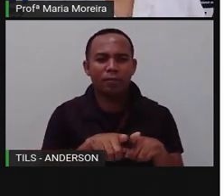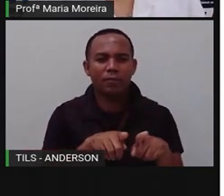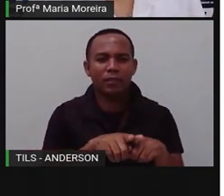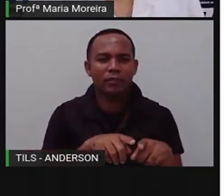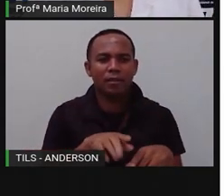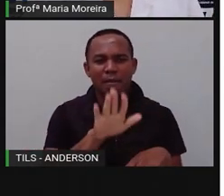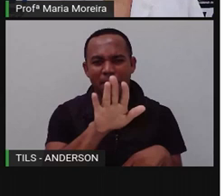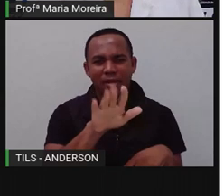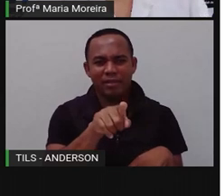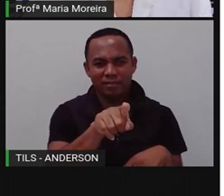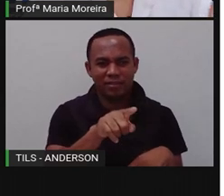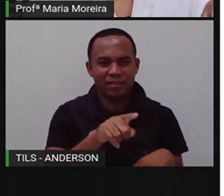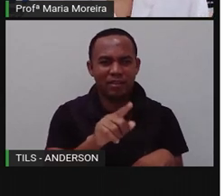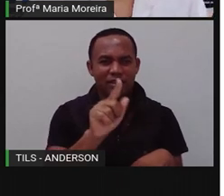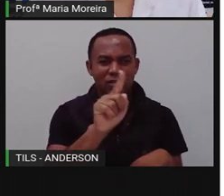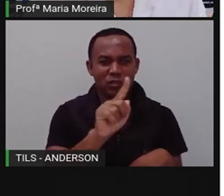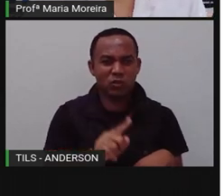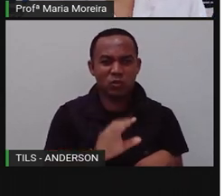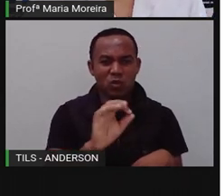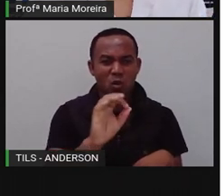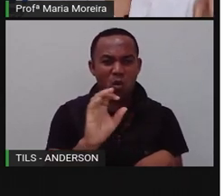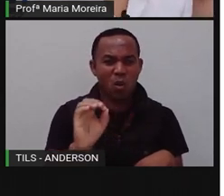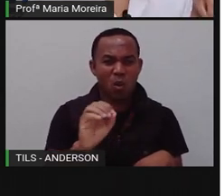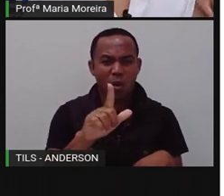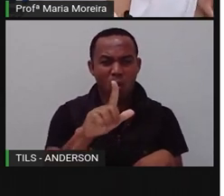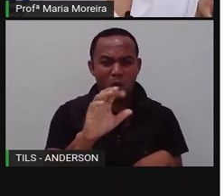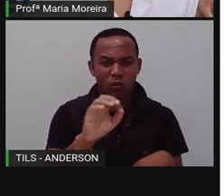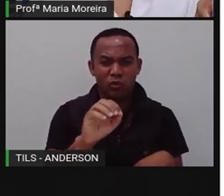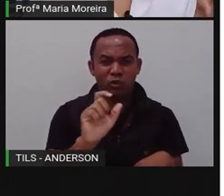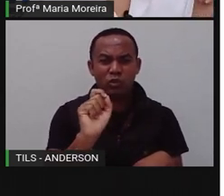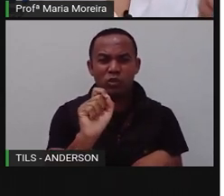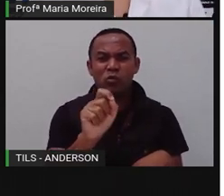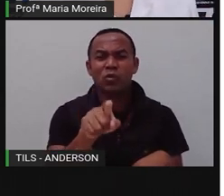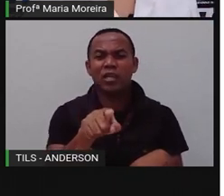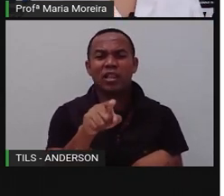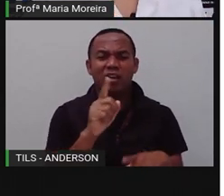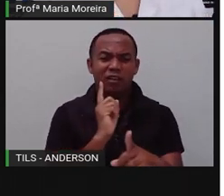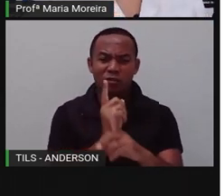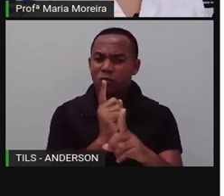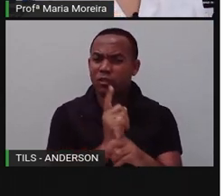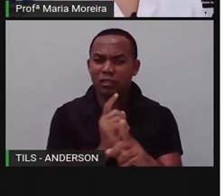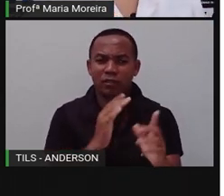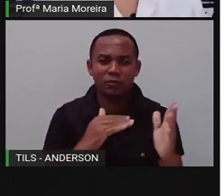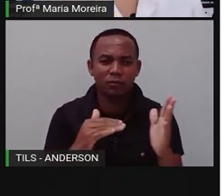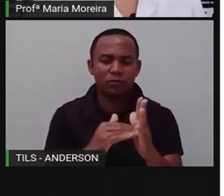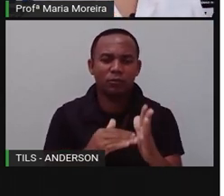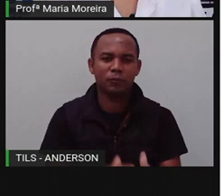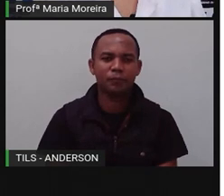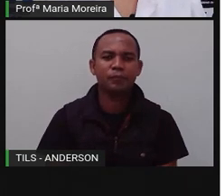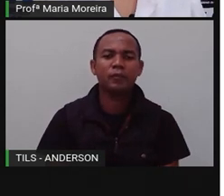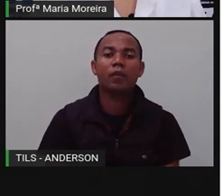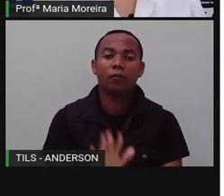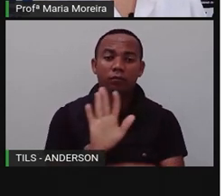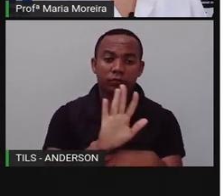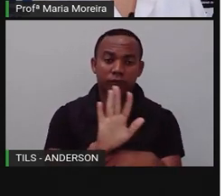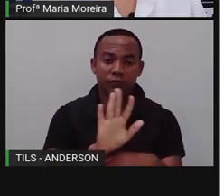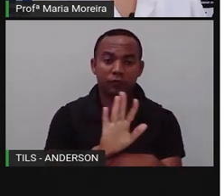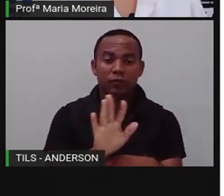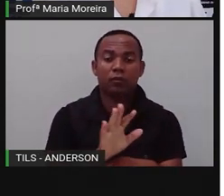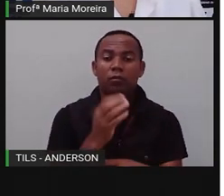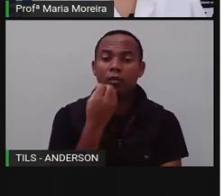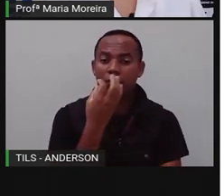zoológico, não. Eles acabam encontrando tudo naquele lugar. Então, fica aí dica de filme, dica da Pró Maria para vocês.